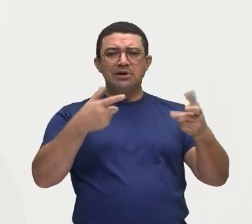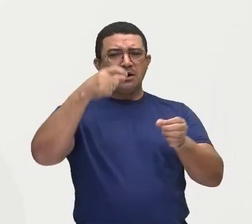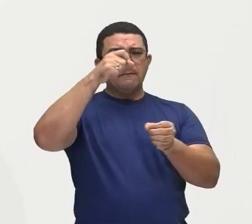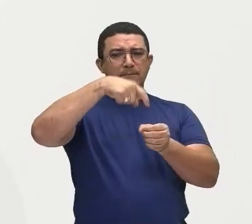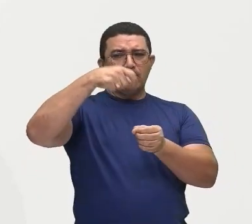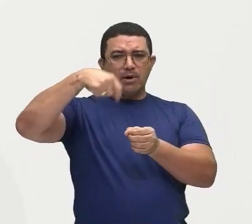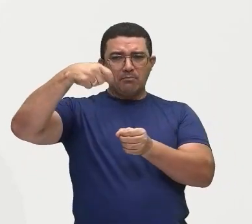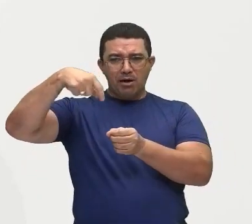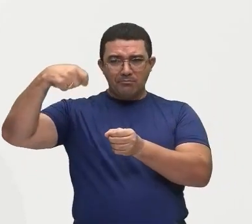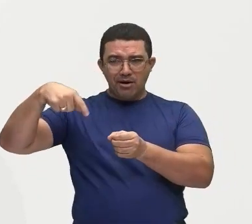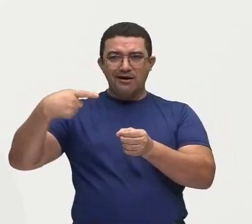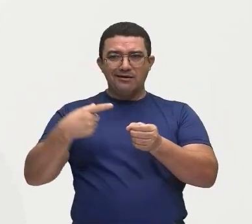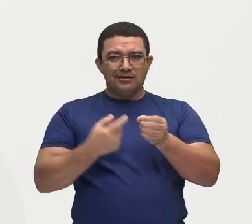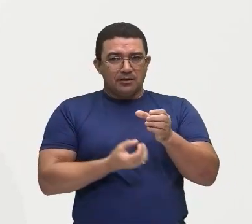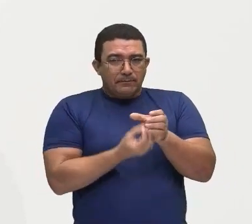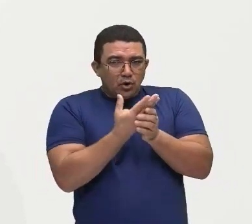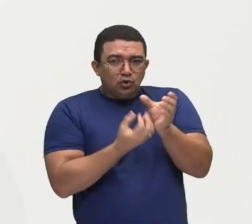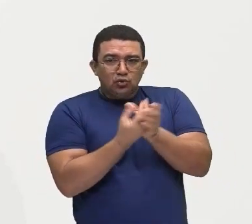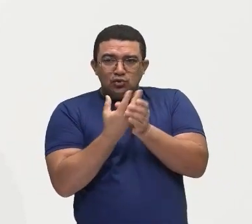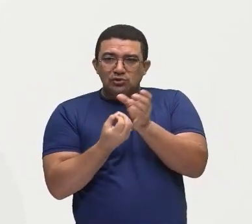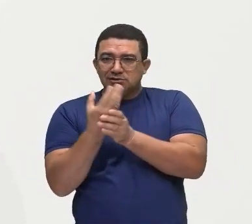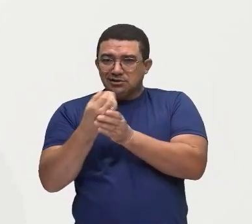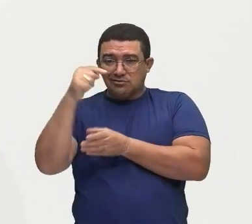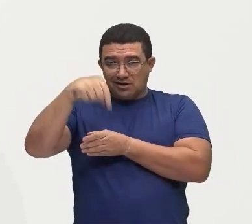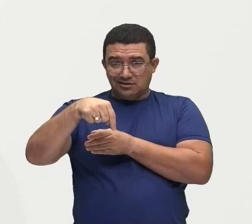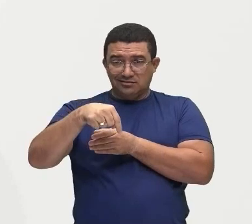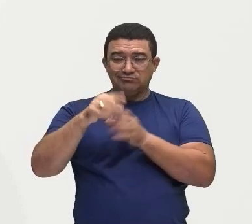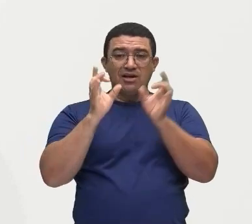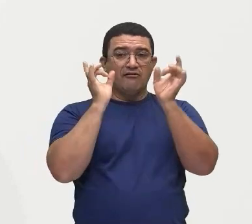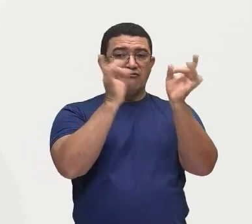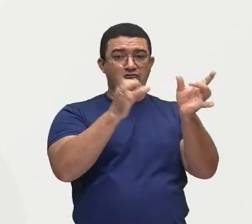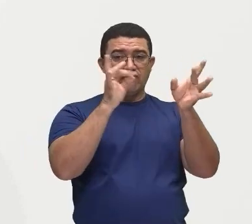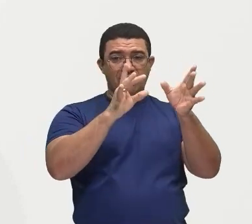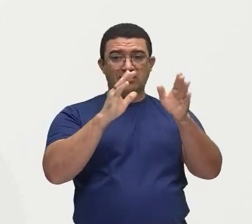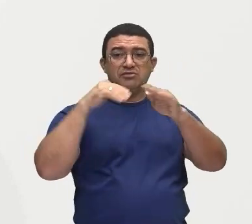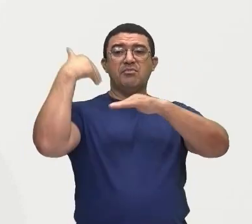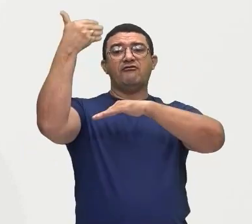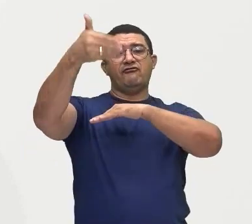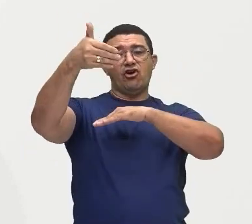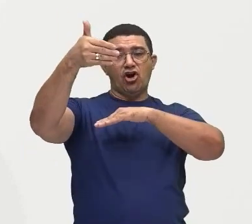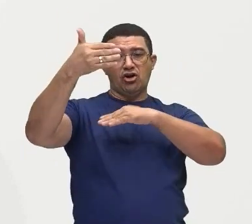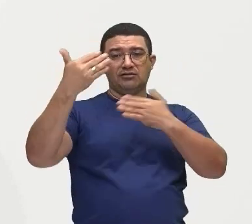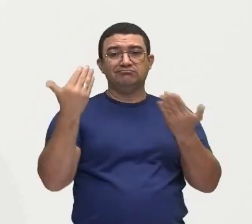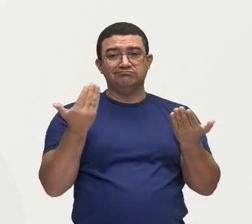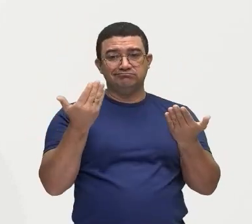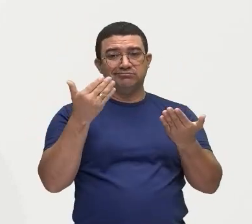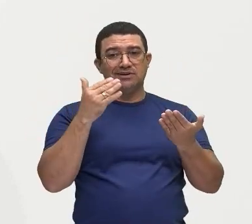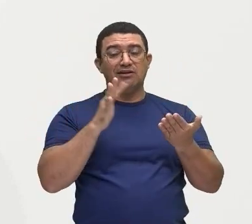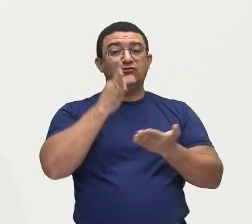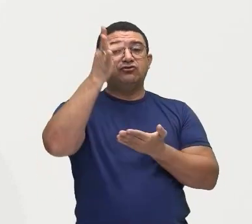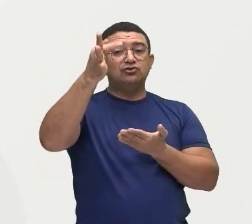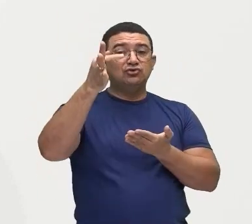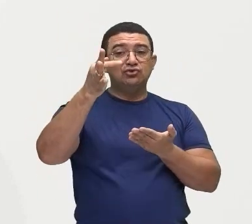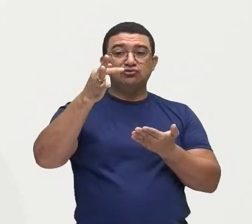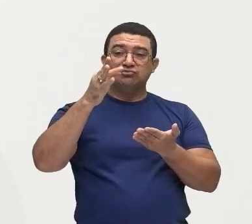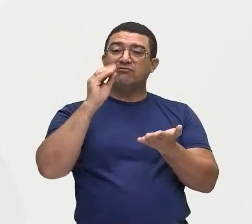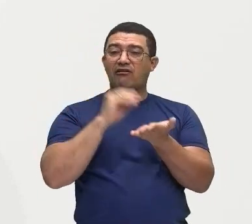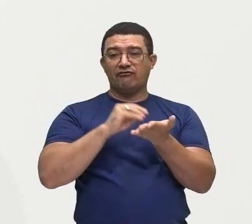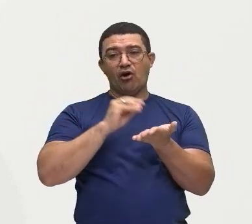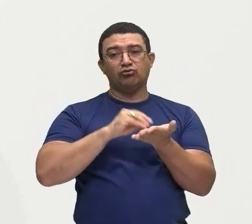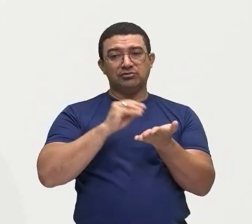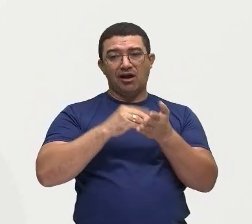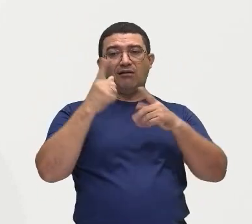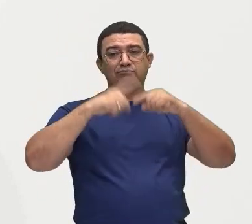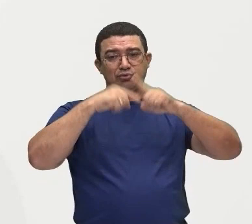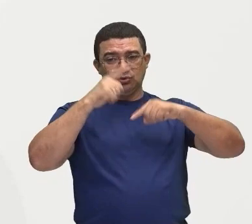exportado. Consequentemente, a gente vai esbarrar numa problemática, né? Que é o abastecimento de produtos para o